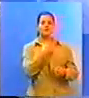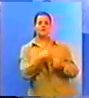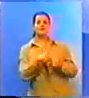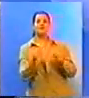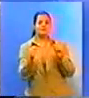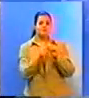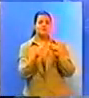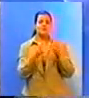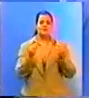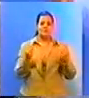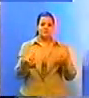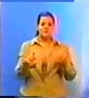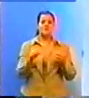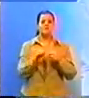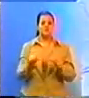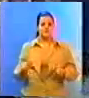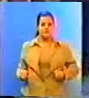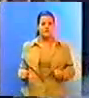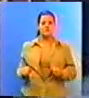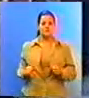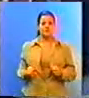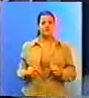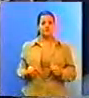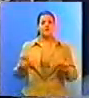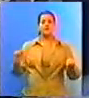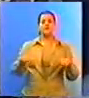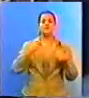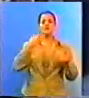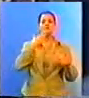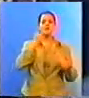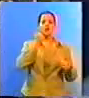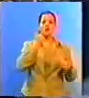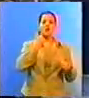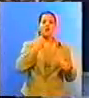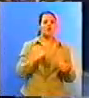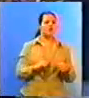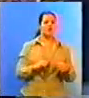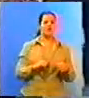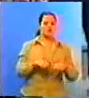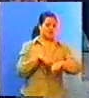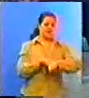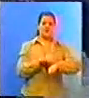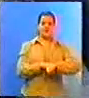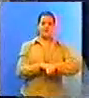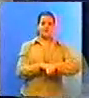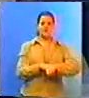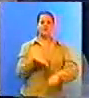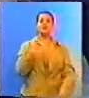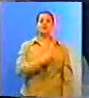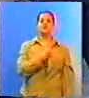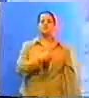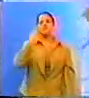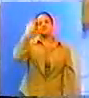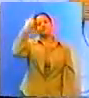católico, carismático, que fica 3, 4, 5 horas diante da novela não perde um capítulo da novela, nunca leu a bíblia